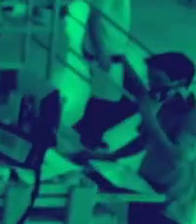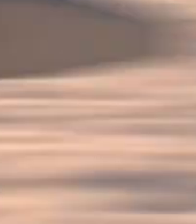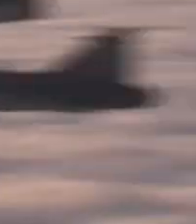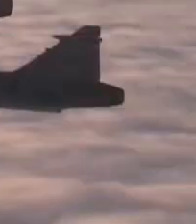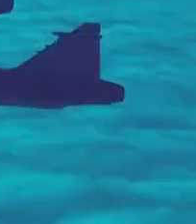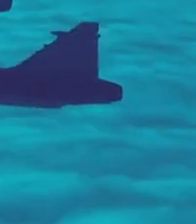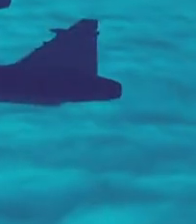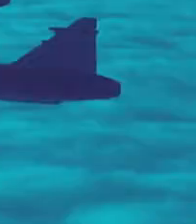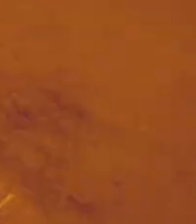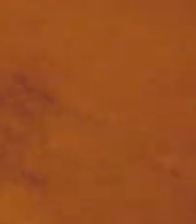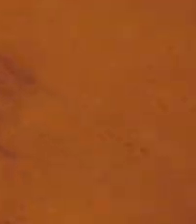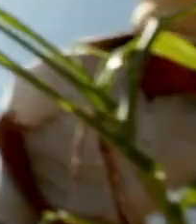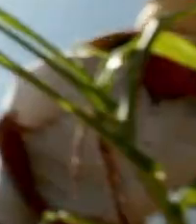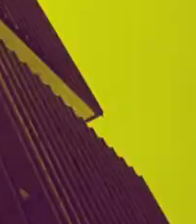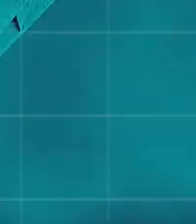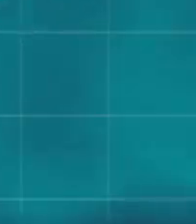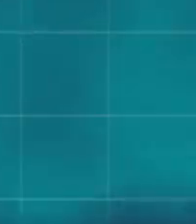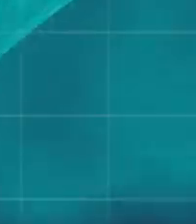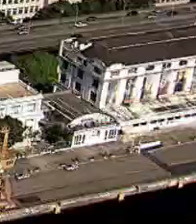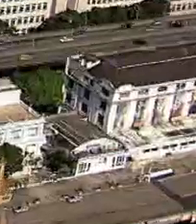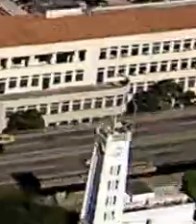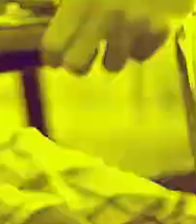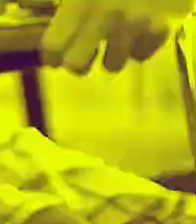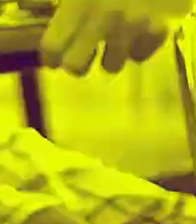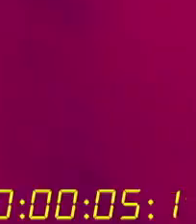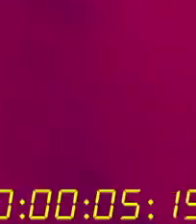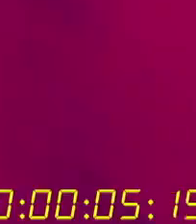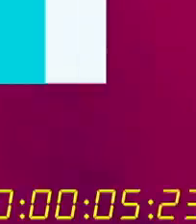E a